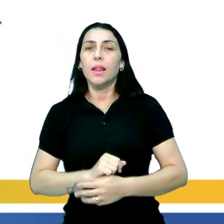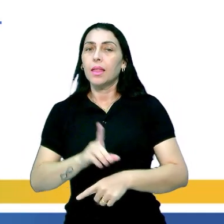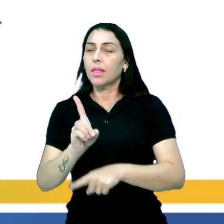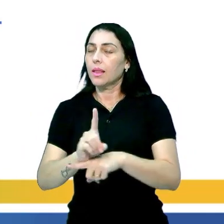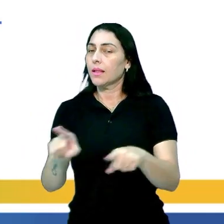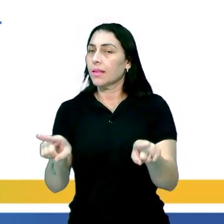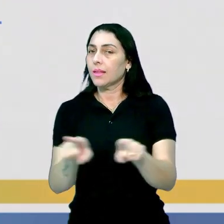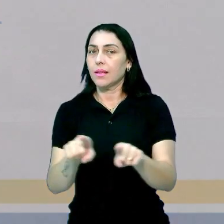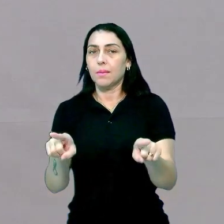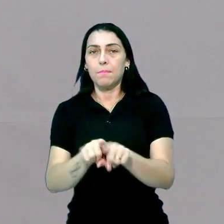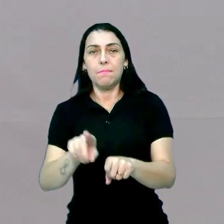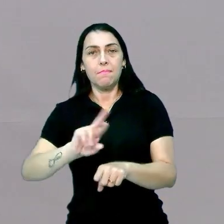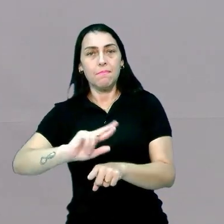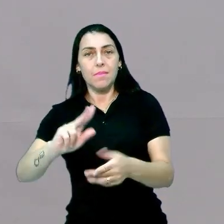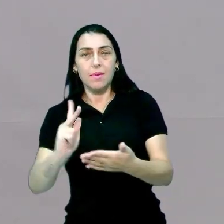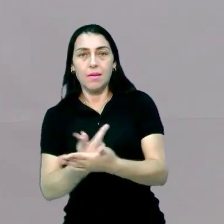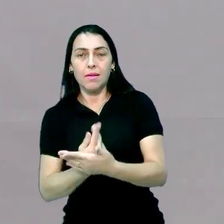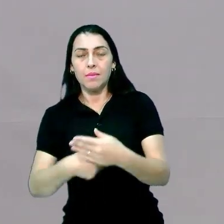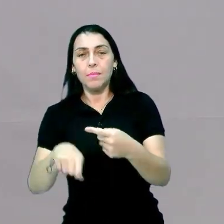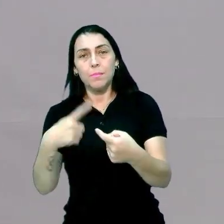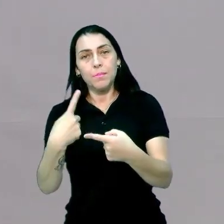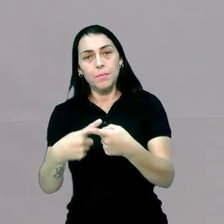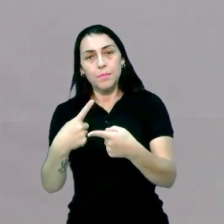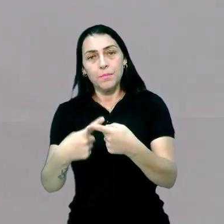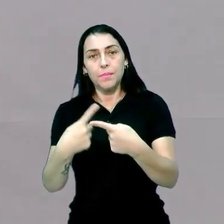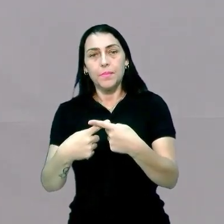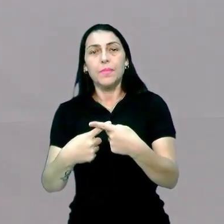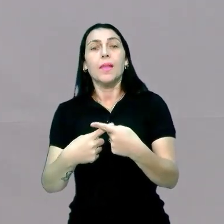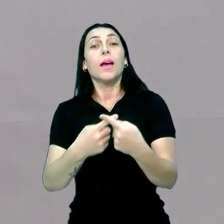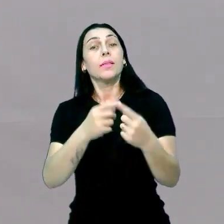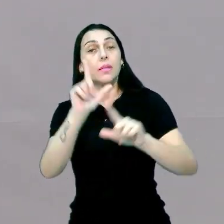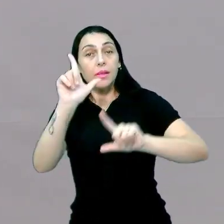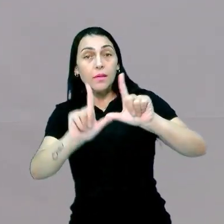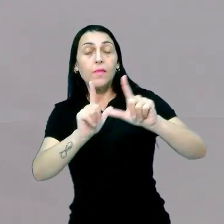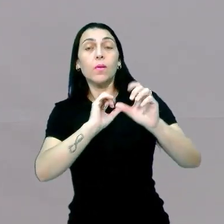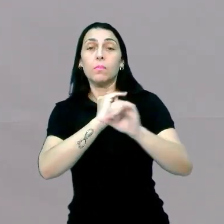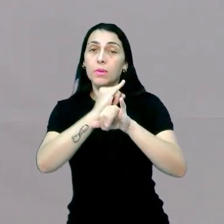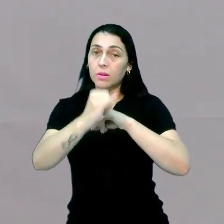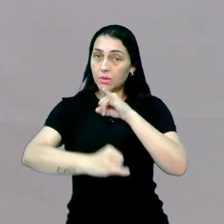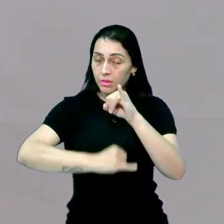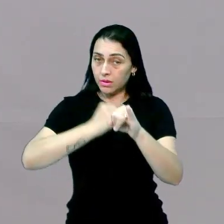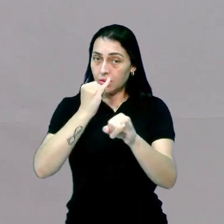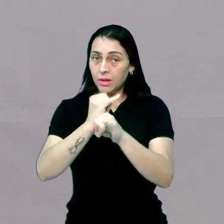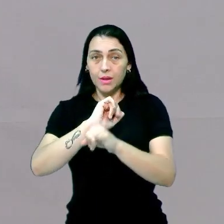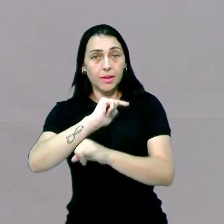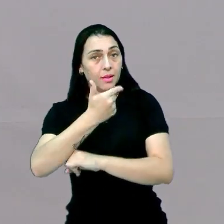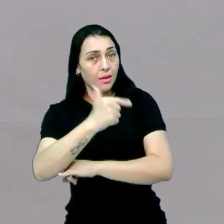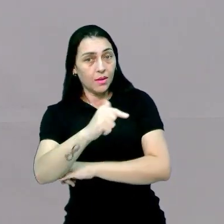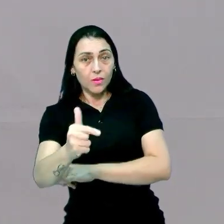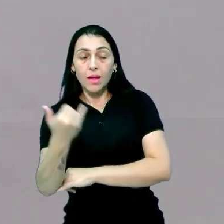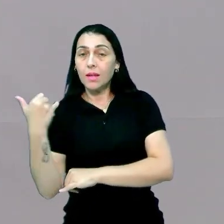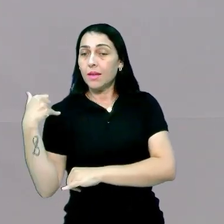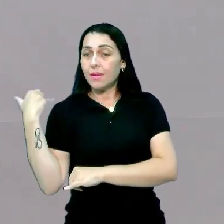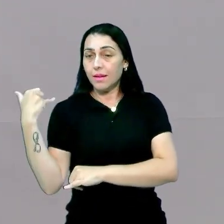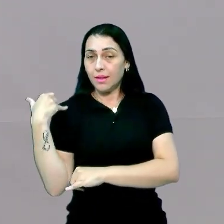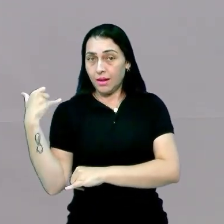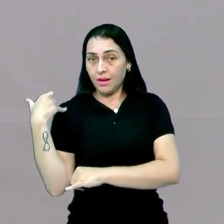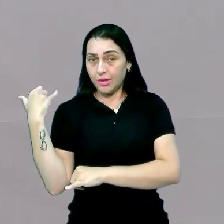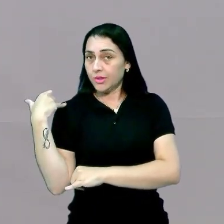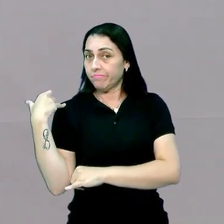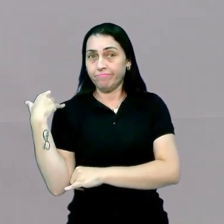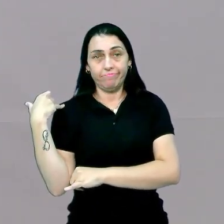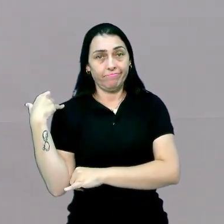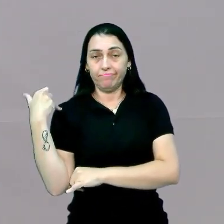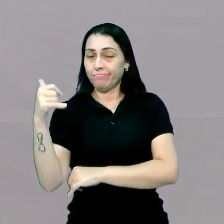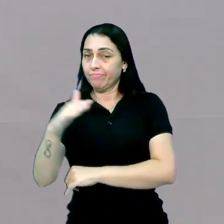Também não é verdade, até porque tanto a TV quanto a internet, ela não tem idade, ok? Não tem